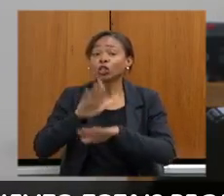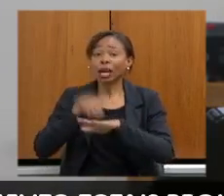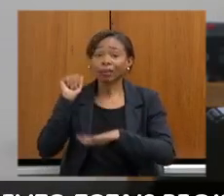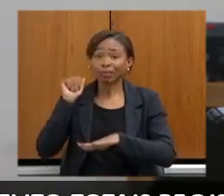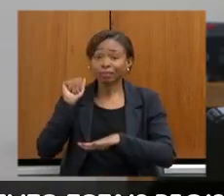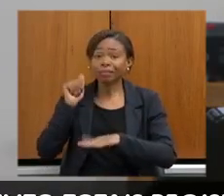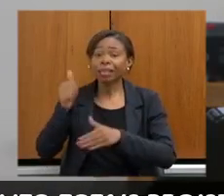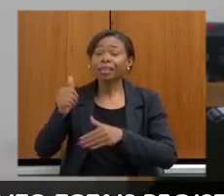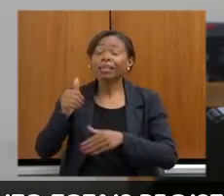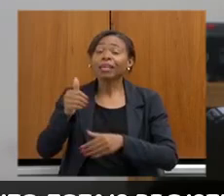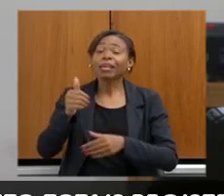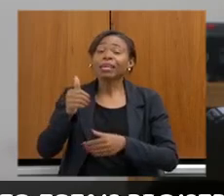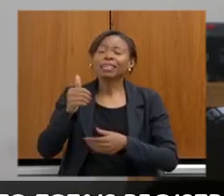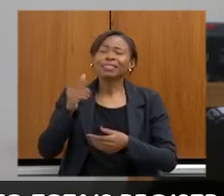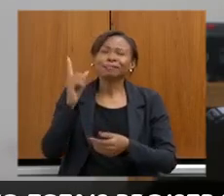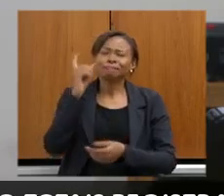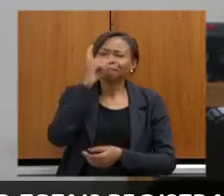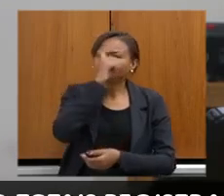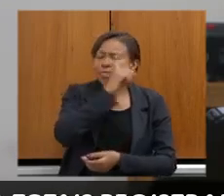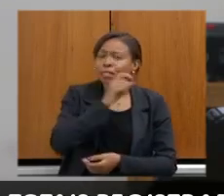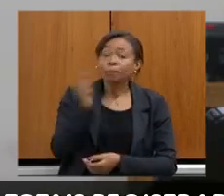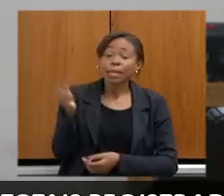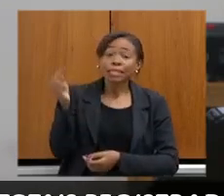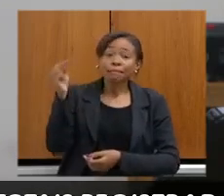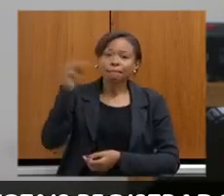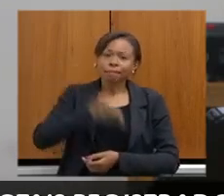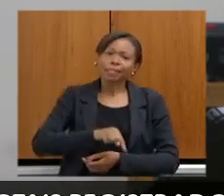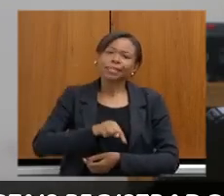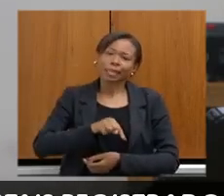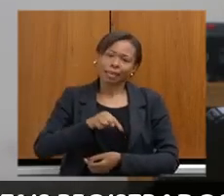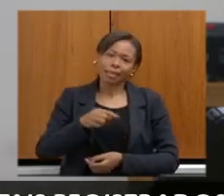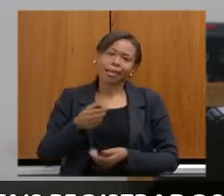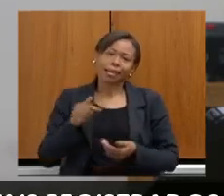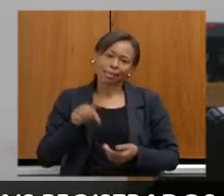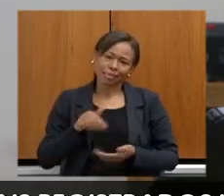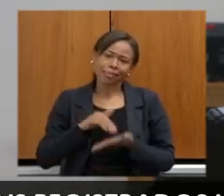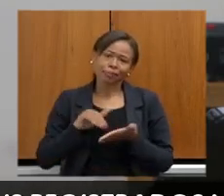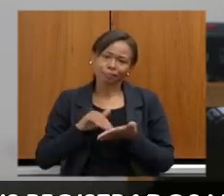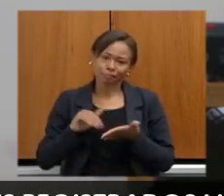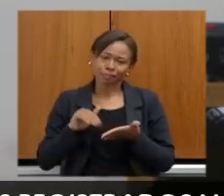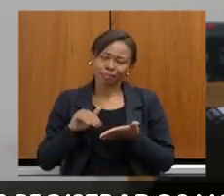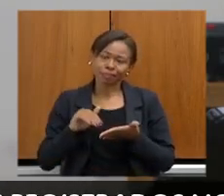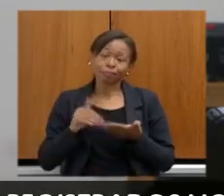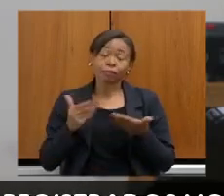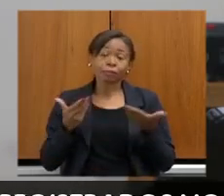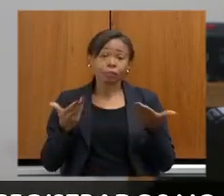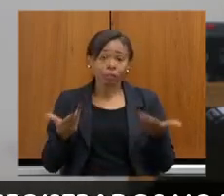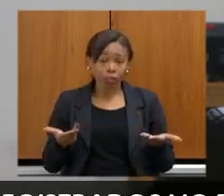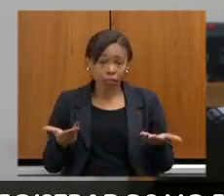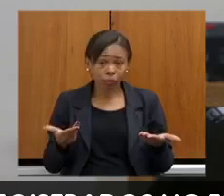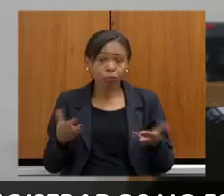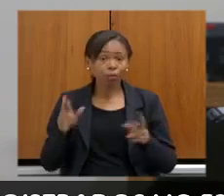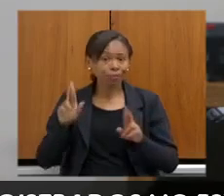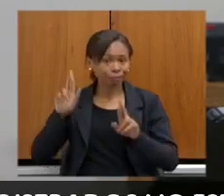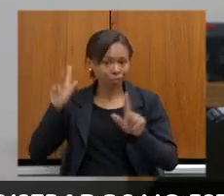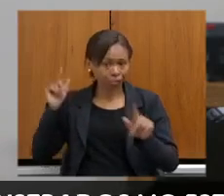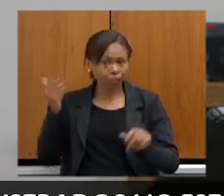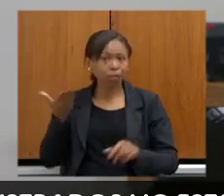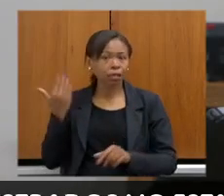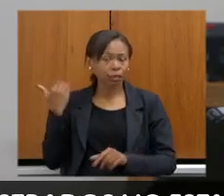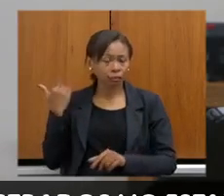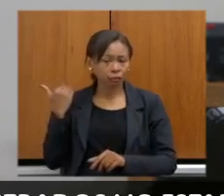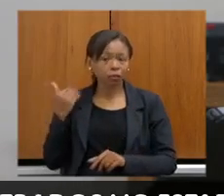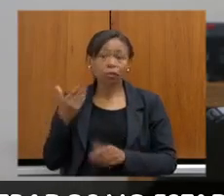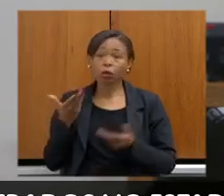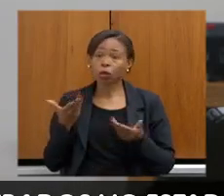para que houvesse a garantia da presença dos secretários, muito importante. Quero dizer que quero que leve